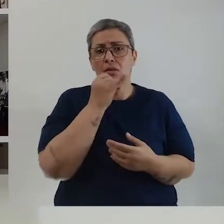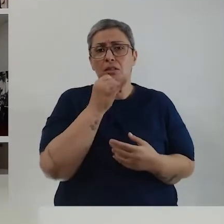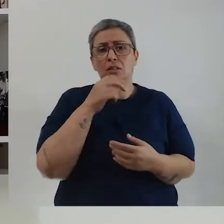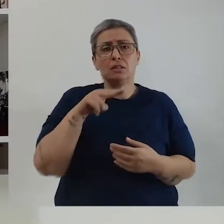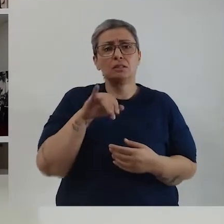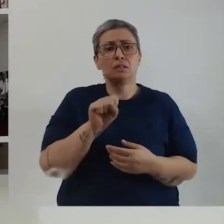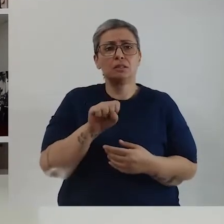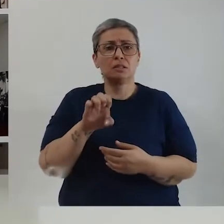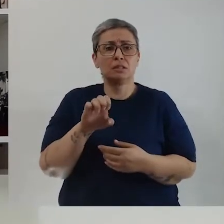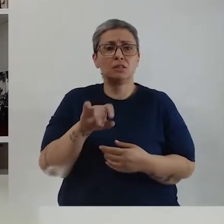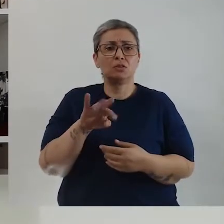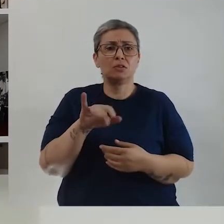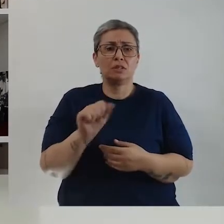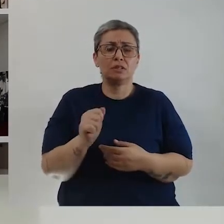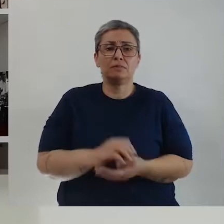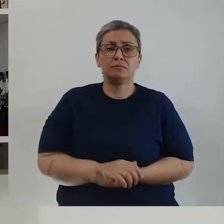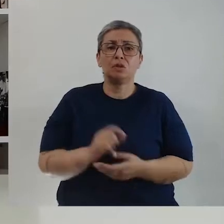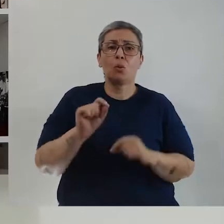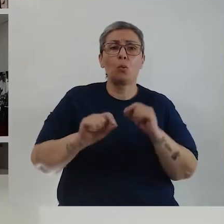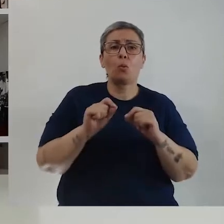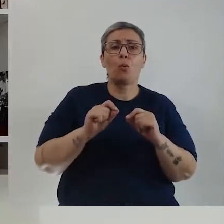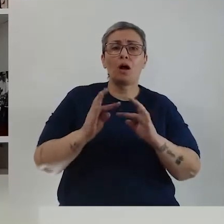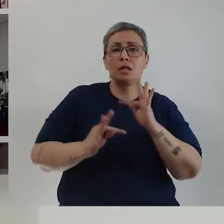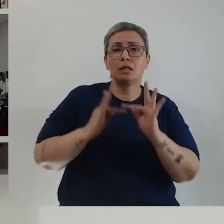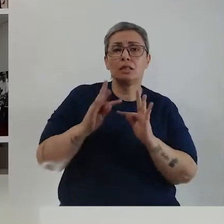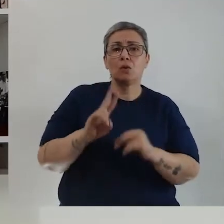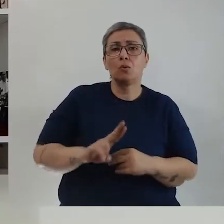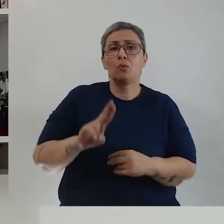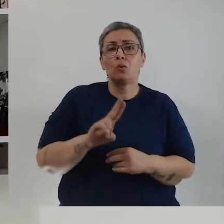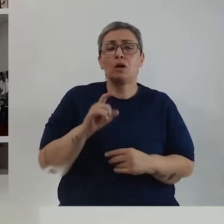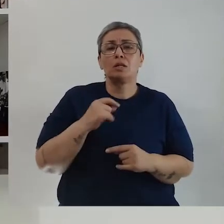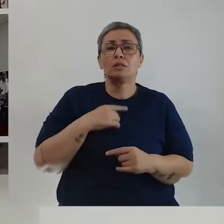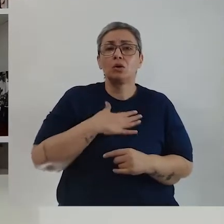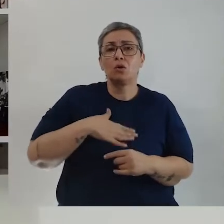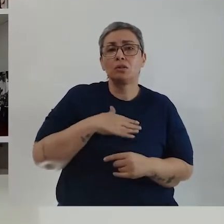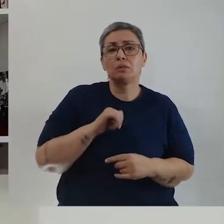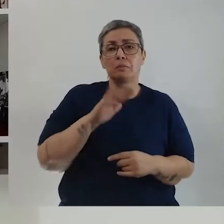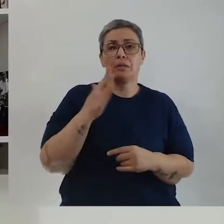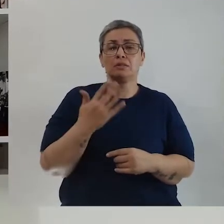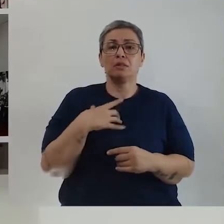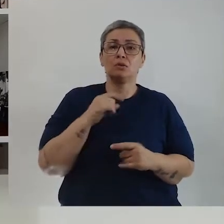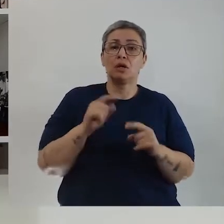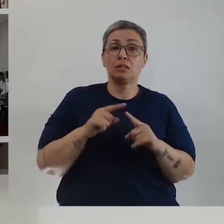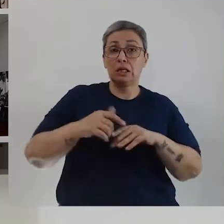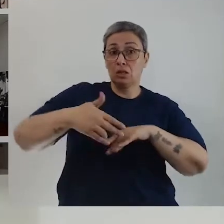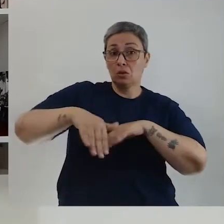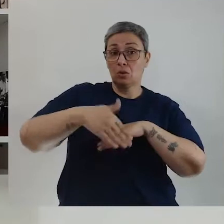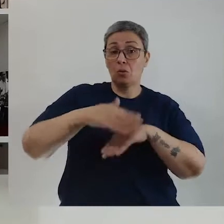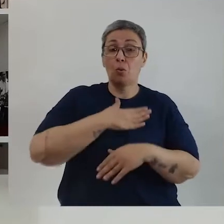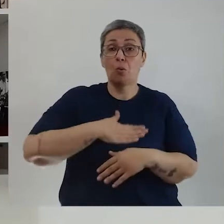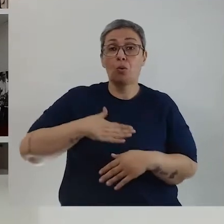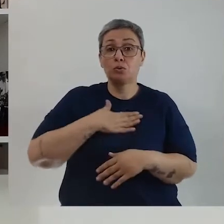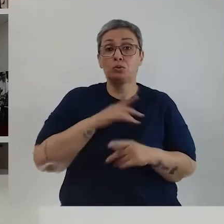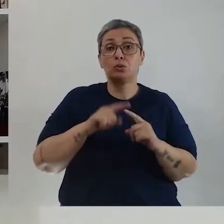a gente tem, né? Que é esse da Anice da Silveira. Quais técnicas você utiliza que você gosta muito? Olha, na